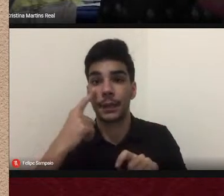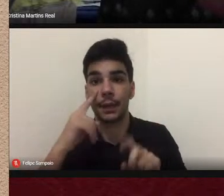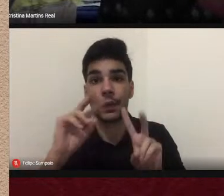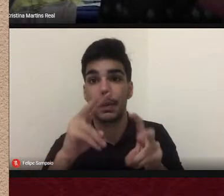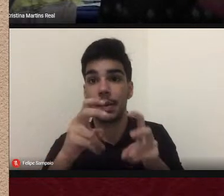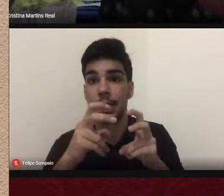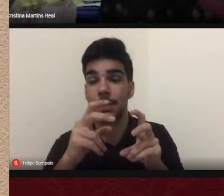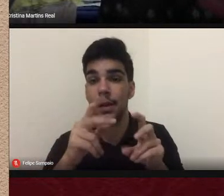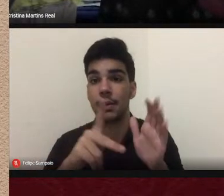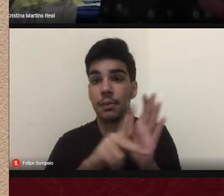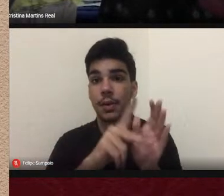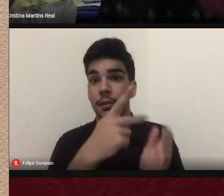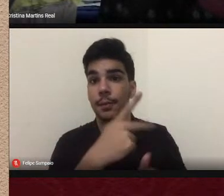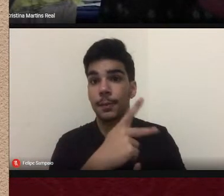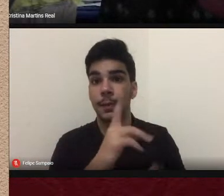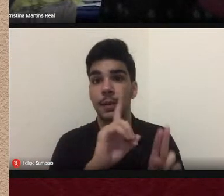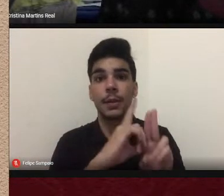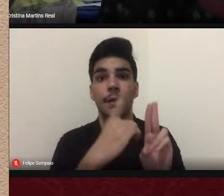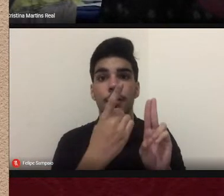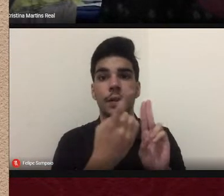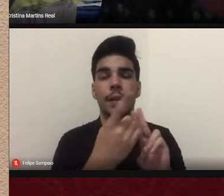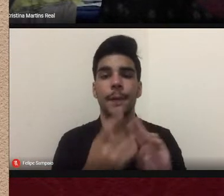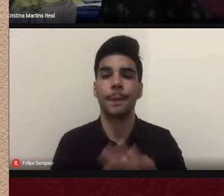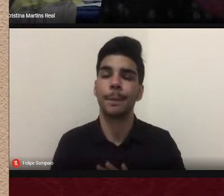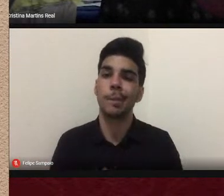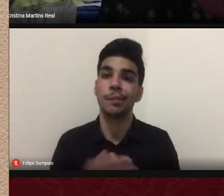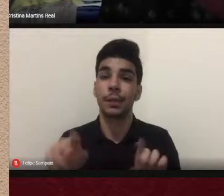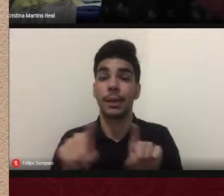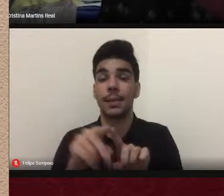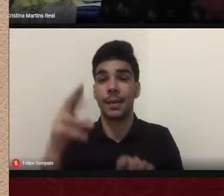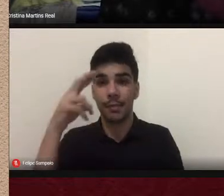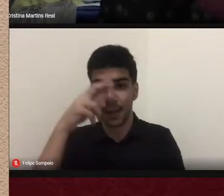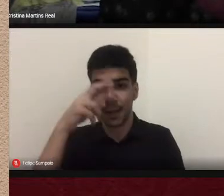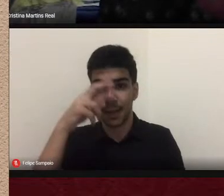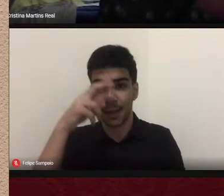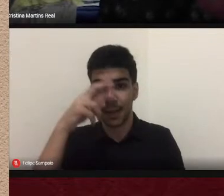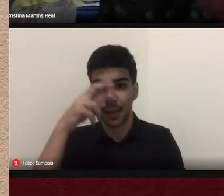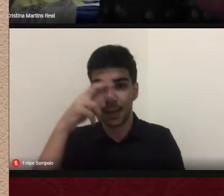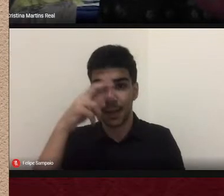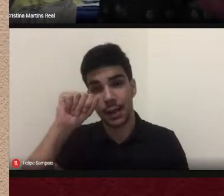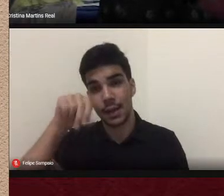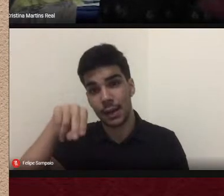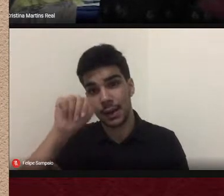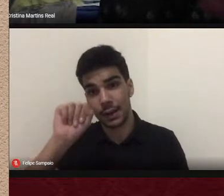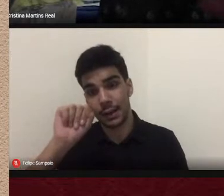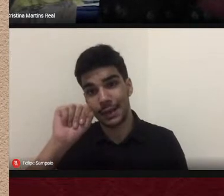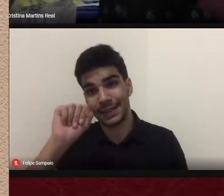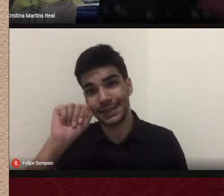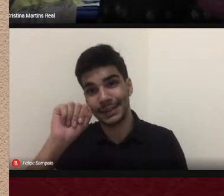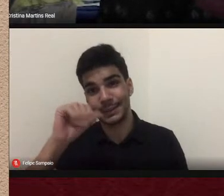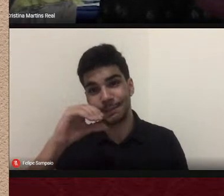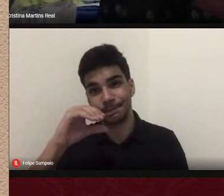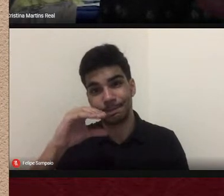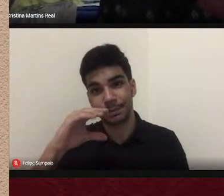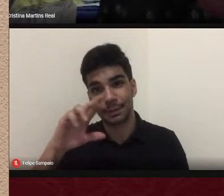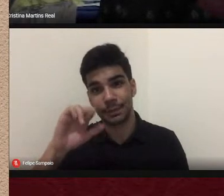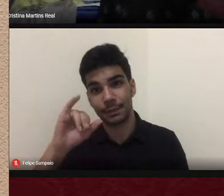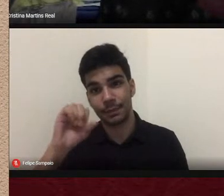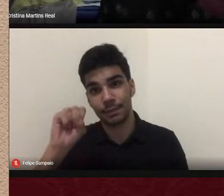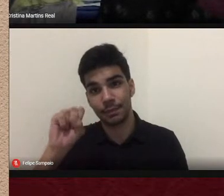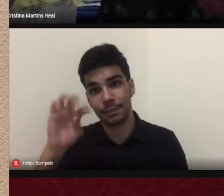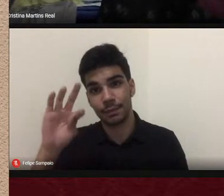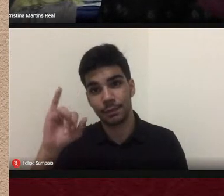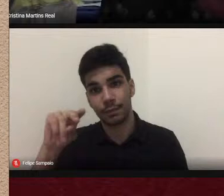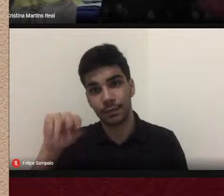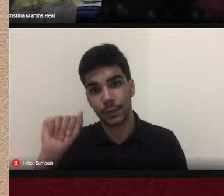internacionalização, nós tivemos uma análise de Ana Cristina Brito, já mestre, que tratava